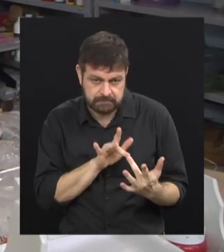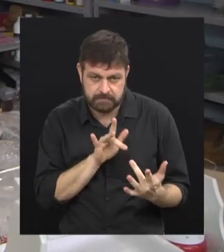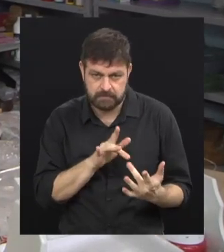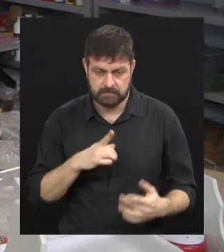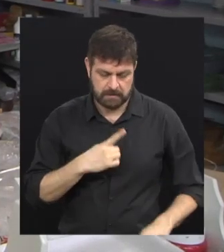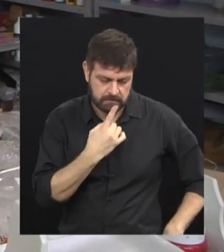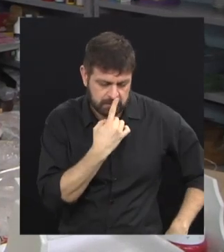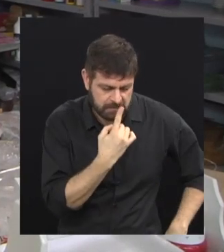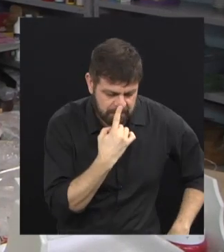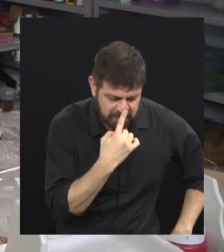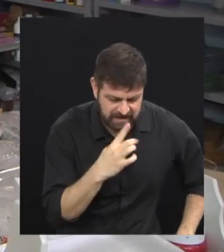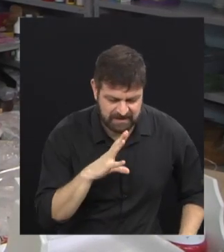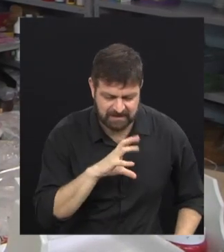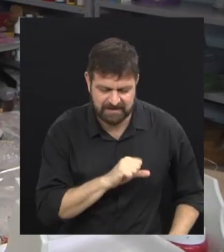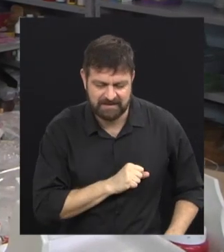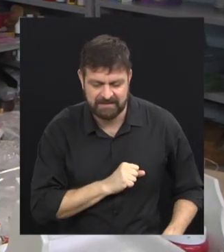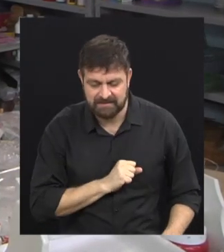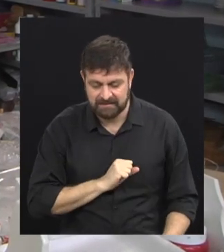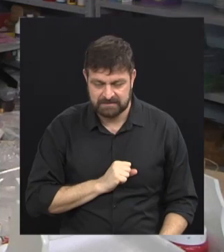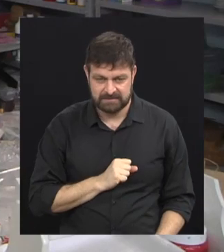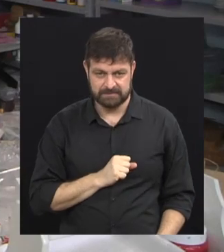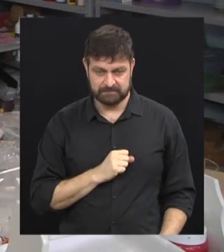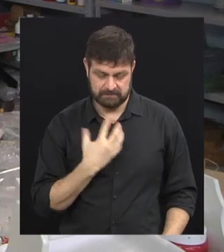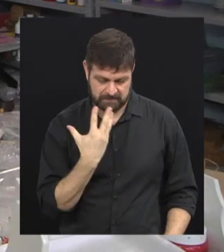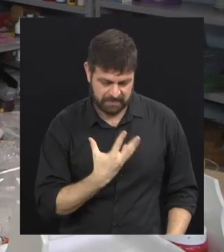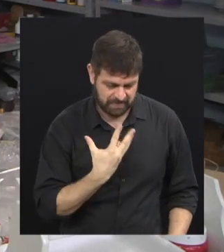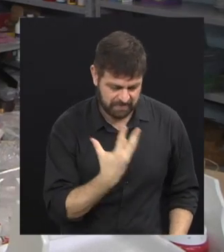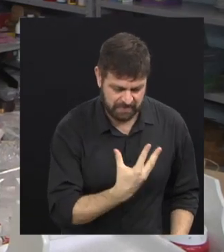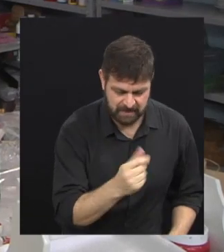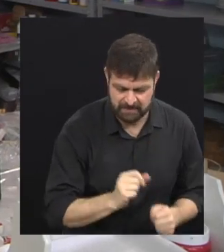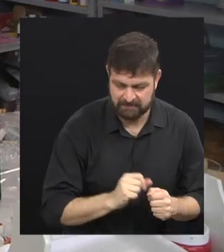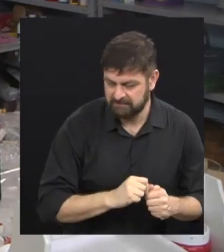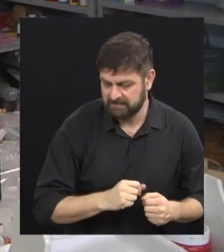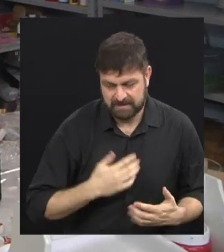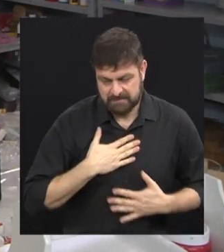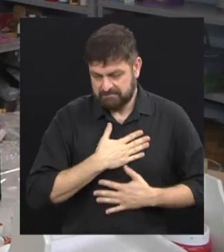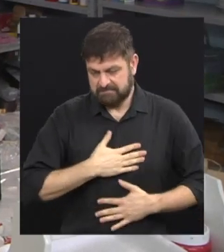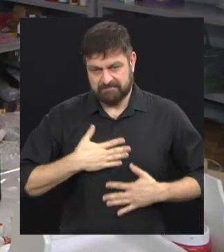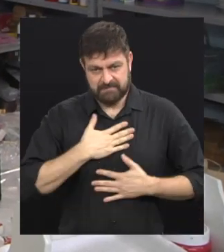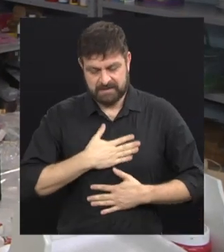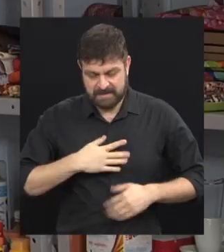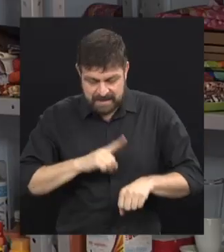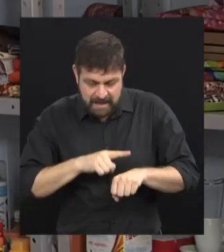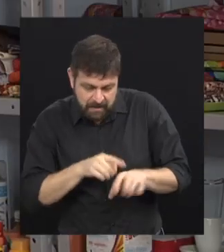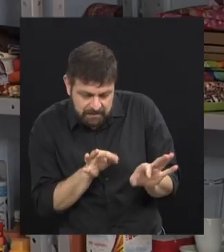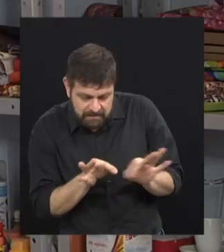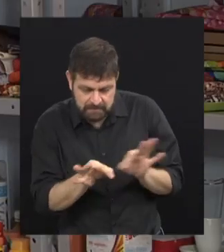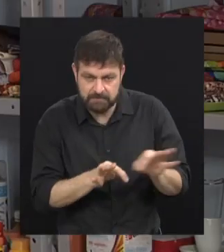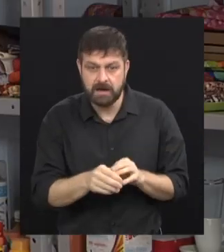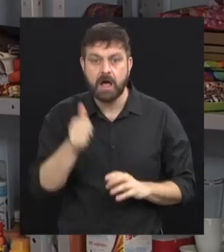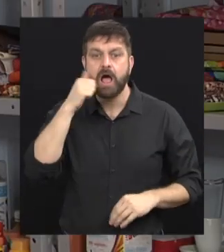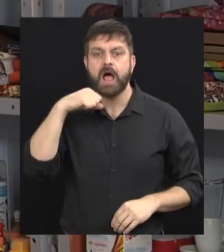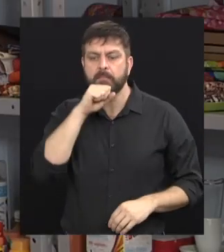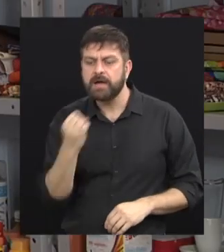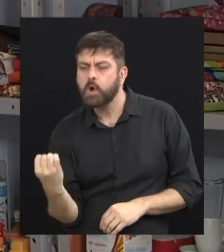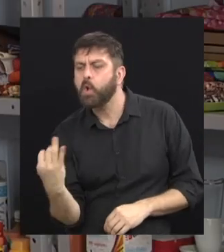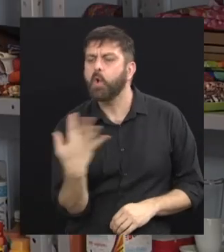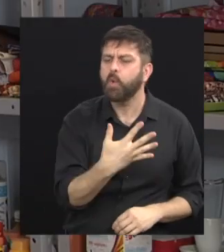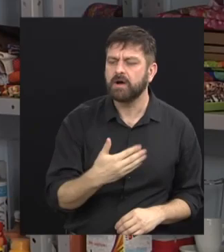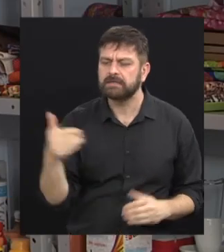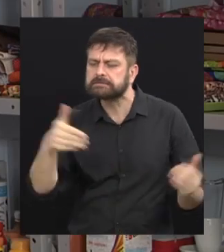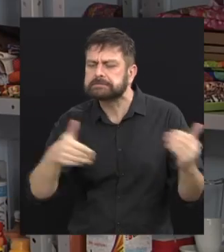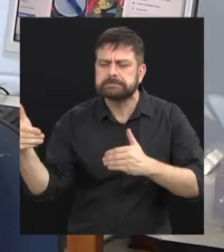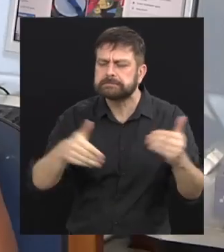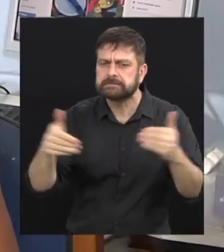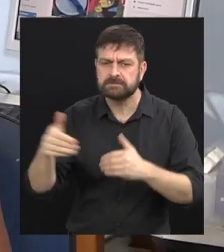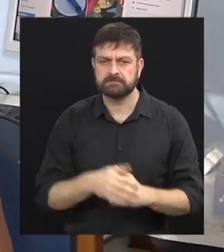se deixa levar nesse momento e se torna um lazer, realmente, na hora de estar fazendo. E as mães? Quantas mães passam aqui por